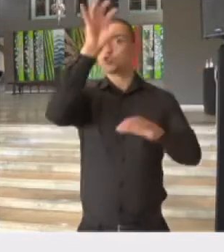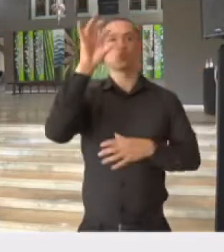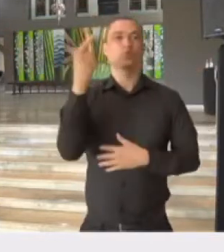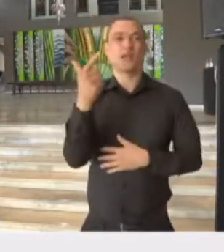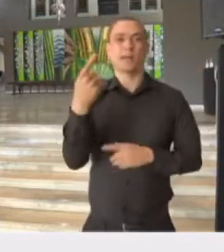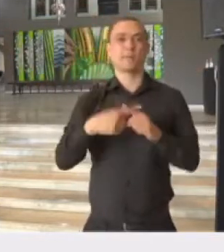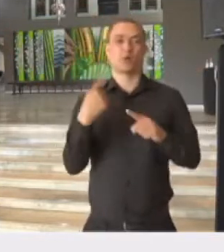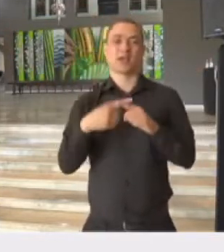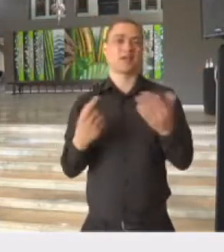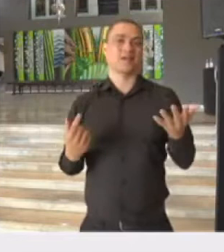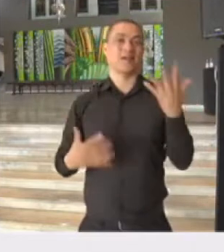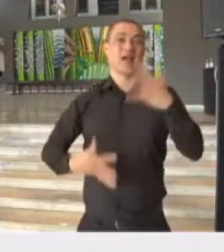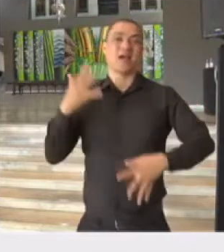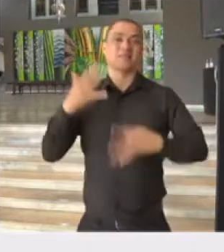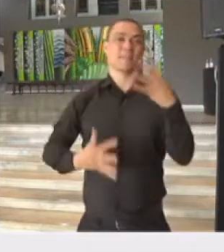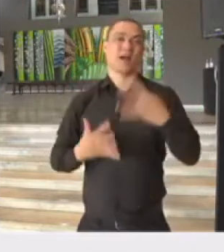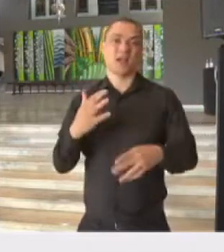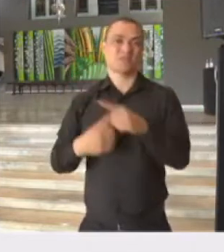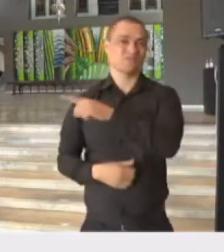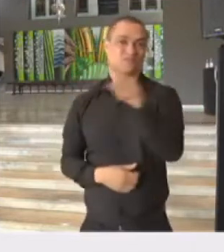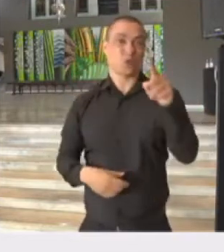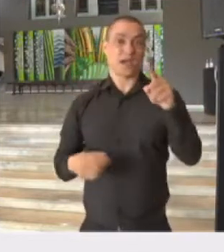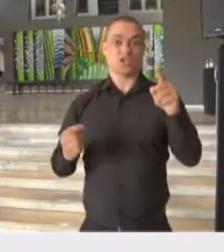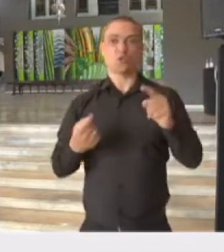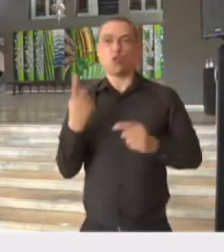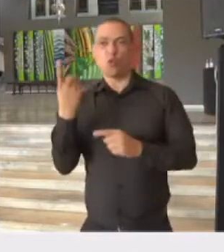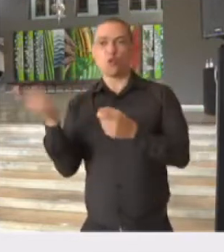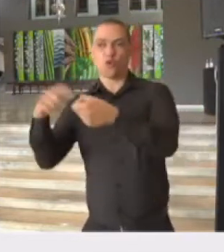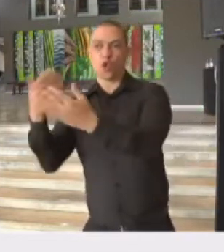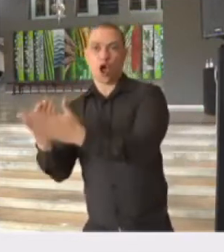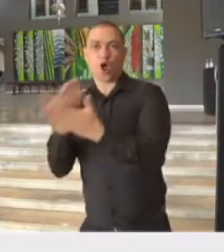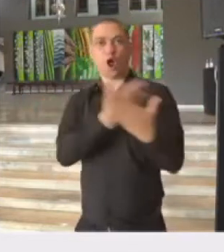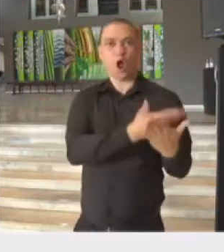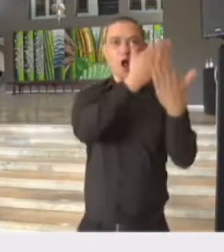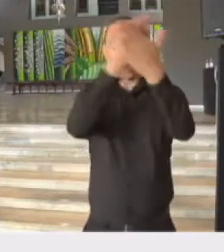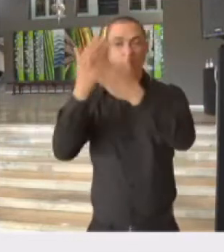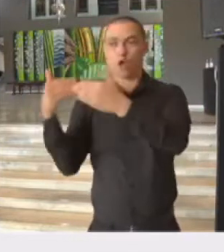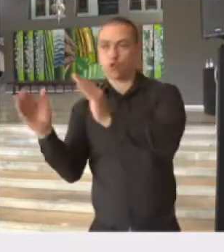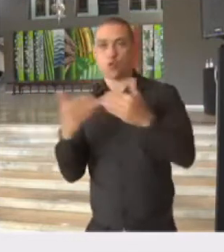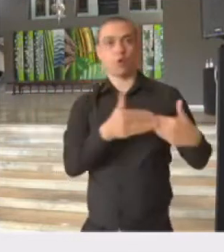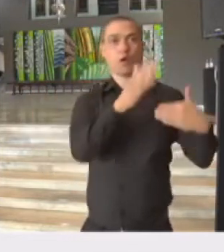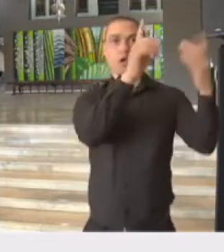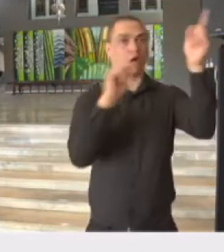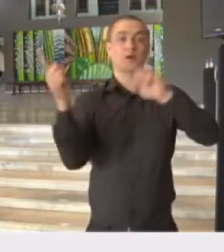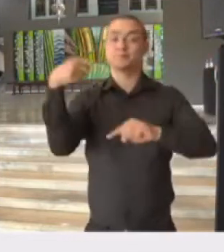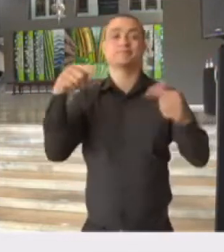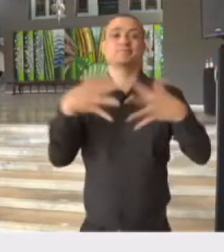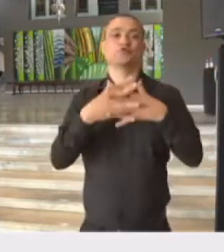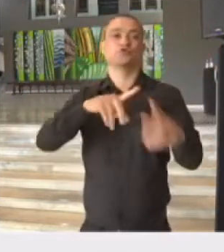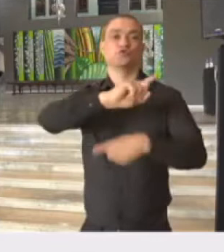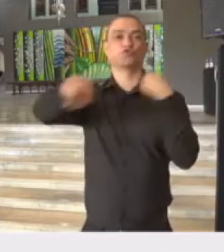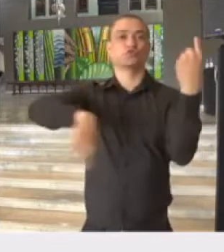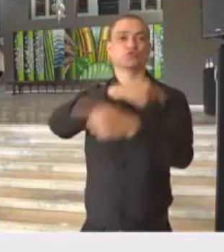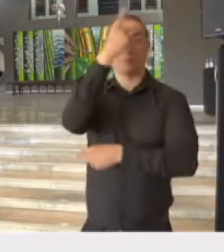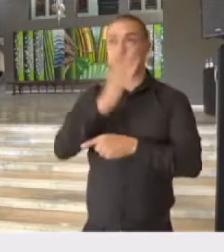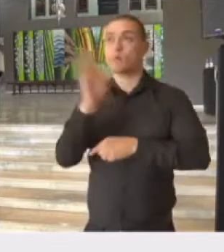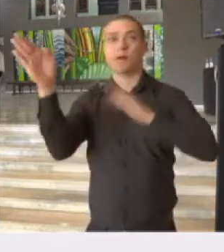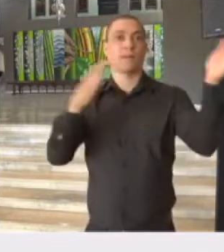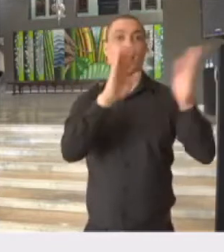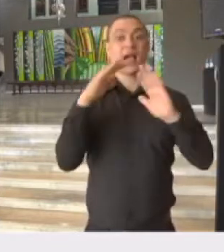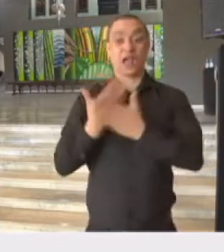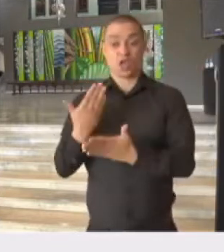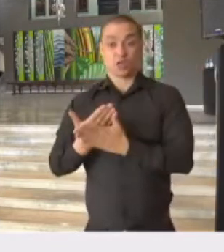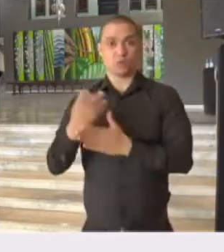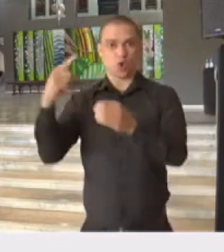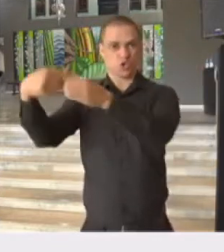porque isso, certamente, teria uma série de possibilidades de prejuízos de circulação de pessoas, estudantes que